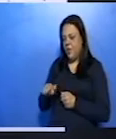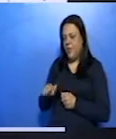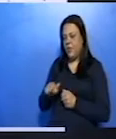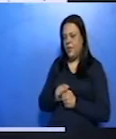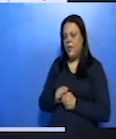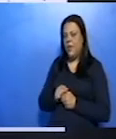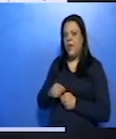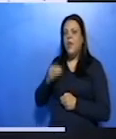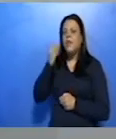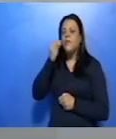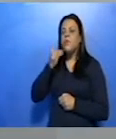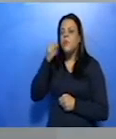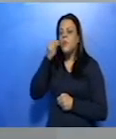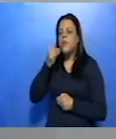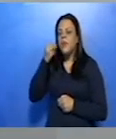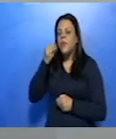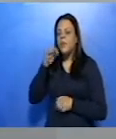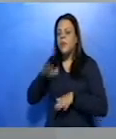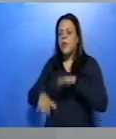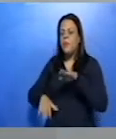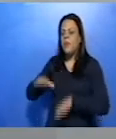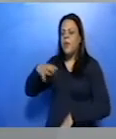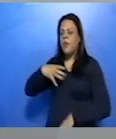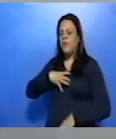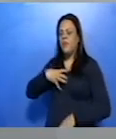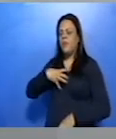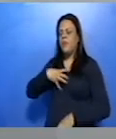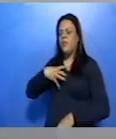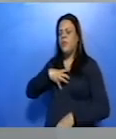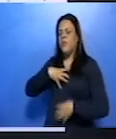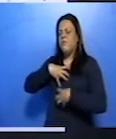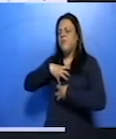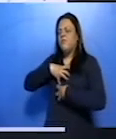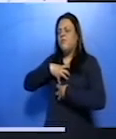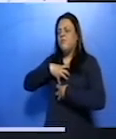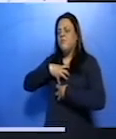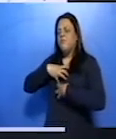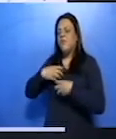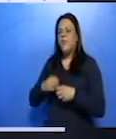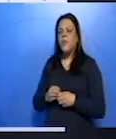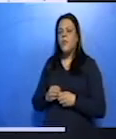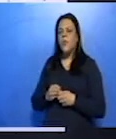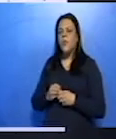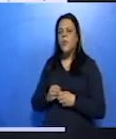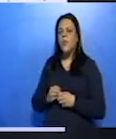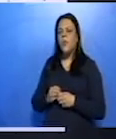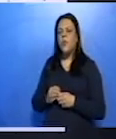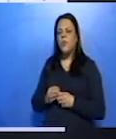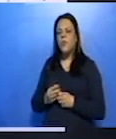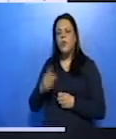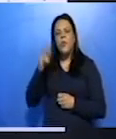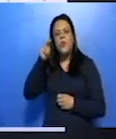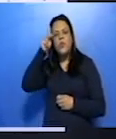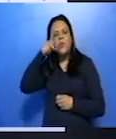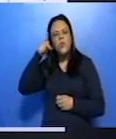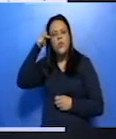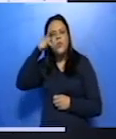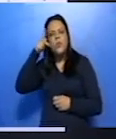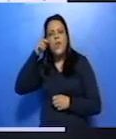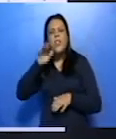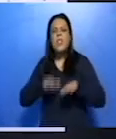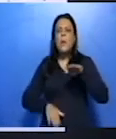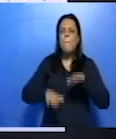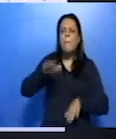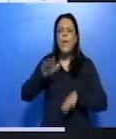nossa experiência que depende de nossas sensações e de nossos sentimentos. Como experiência psíquica, sua velocidade varia de pessoa para